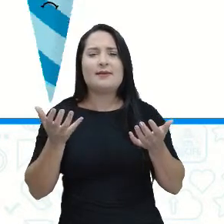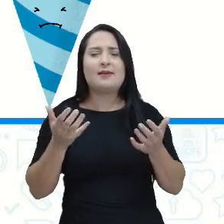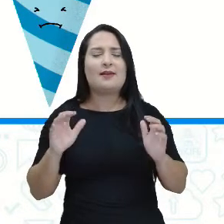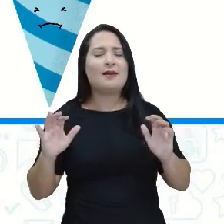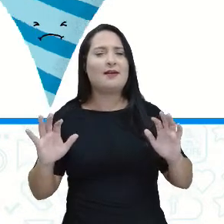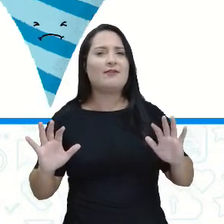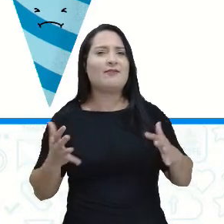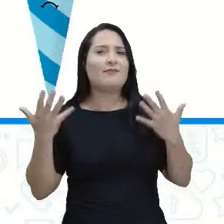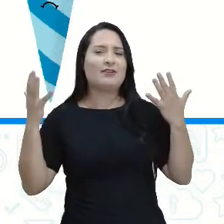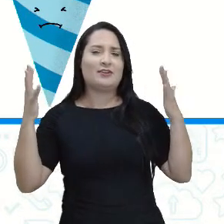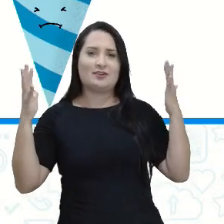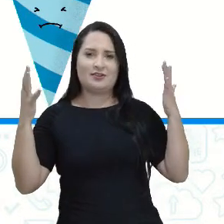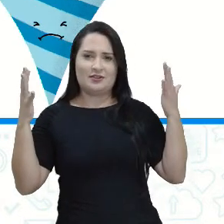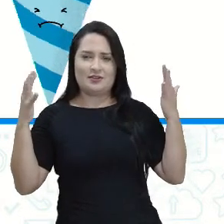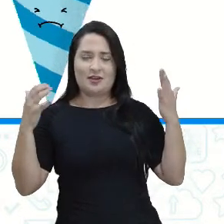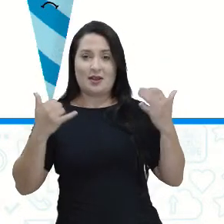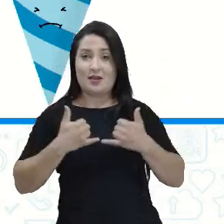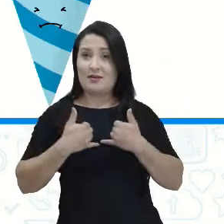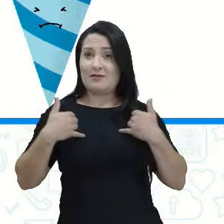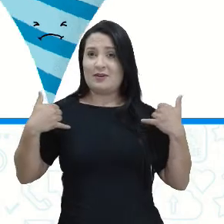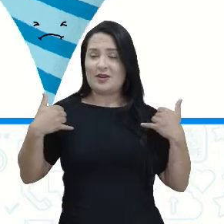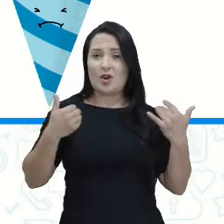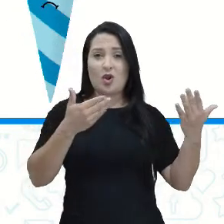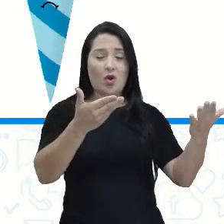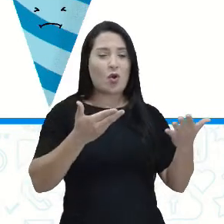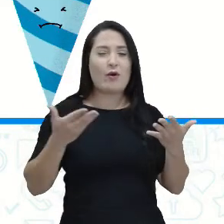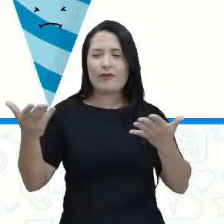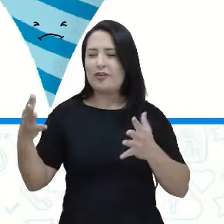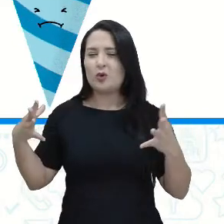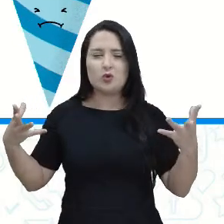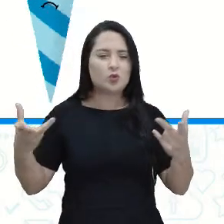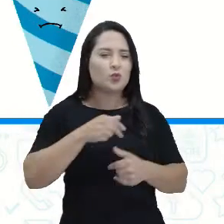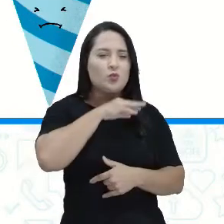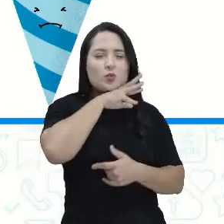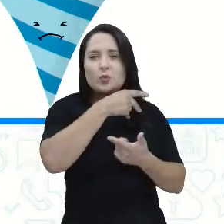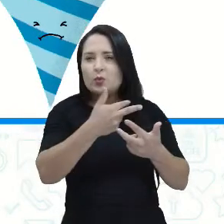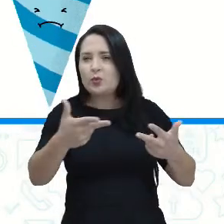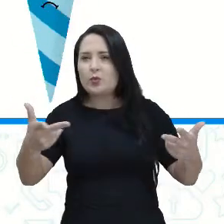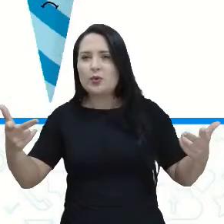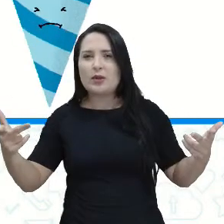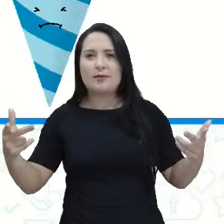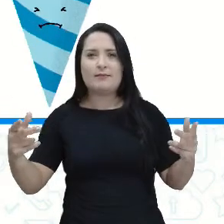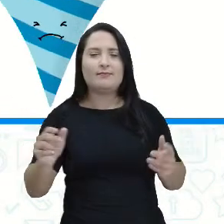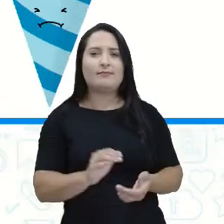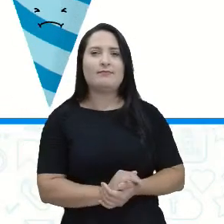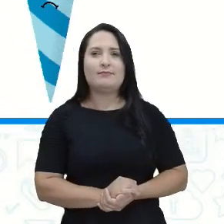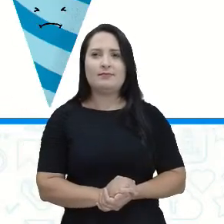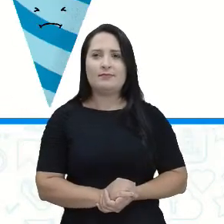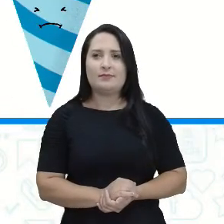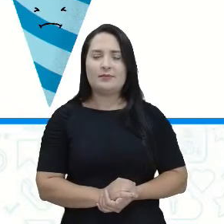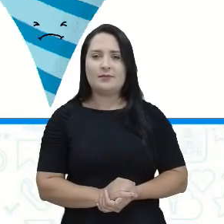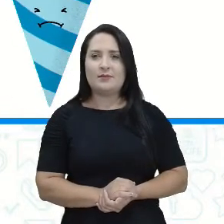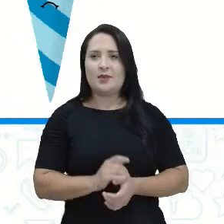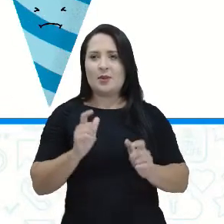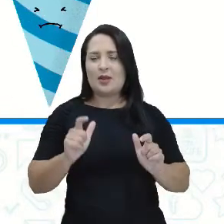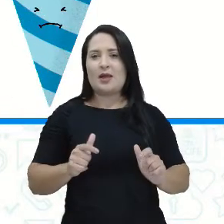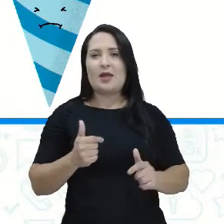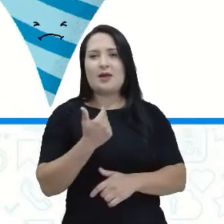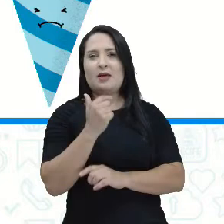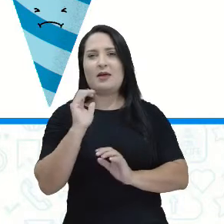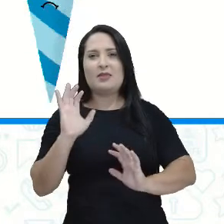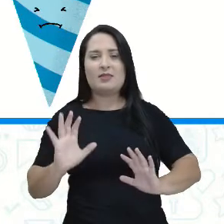aniversário que fez. Convidou a bicharada de todo lugar para a festa, os bichos